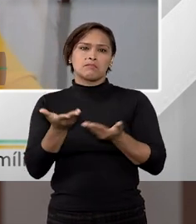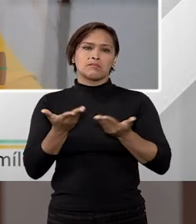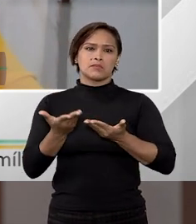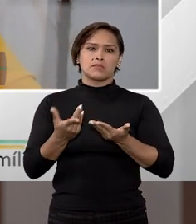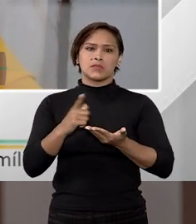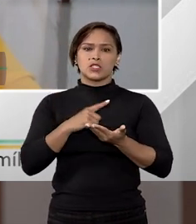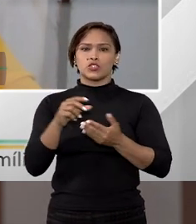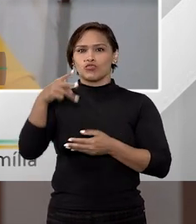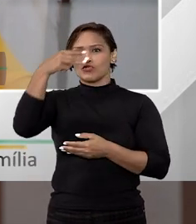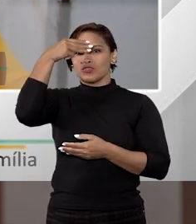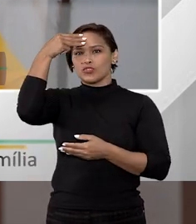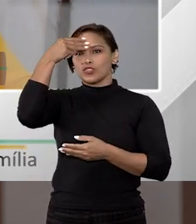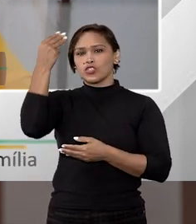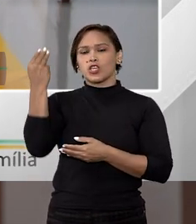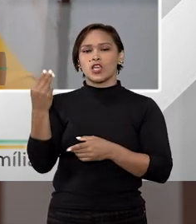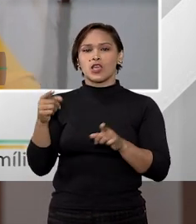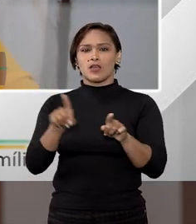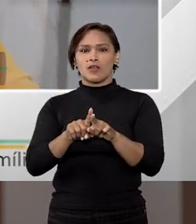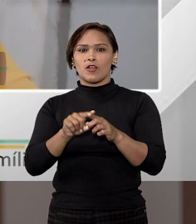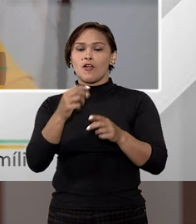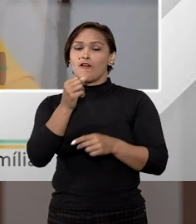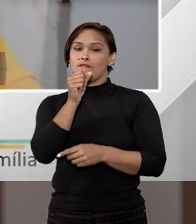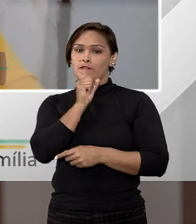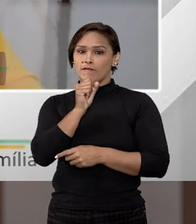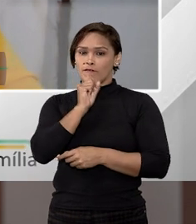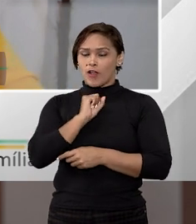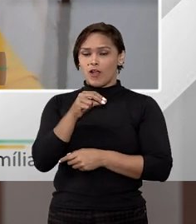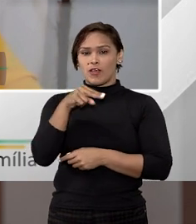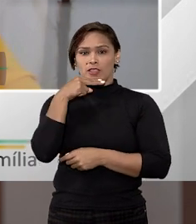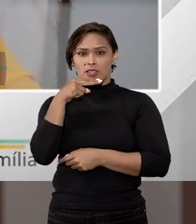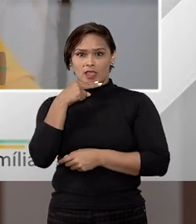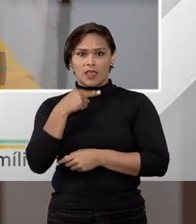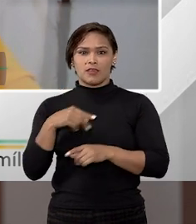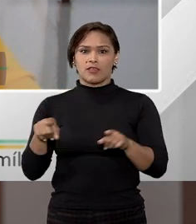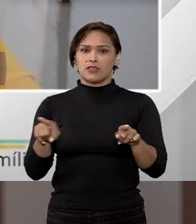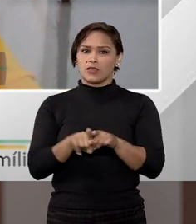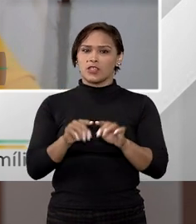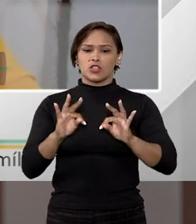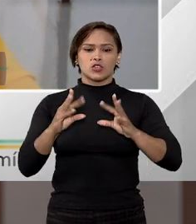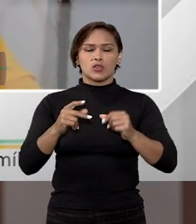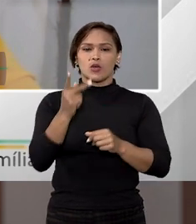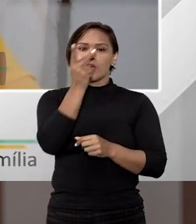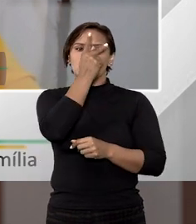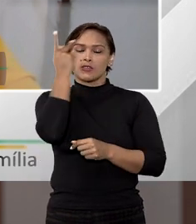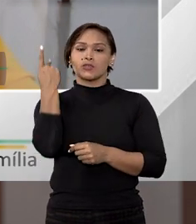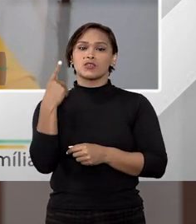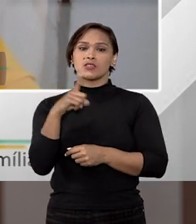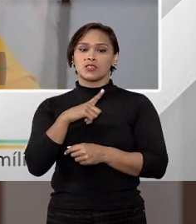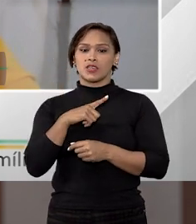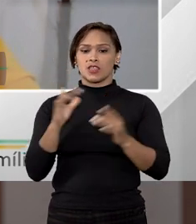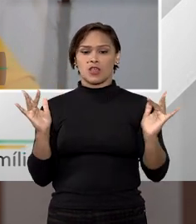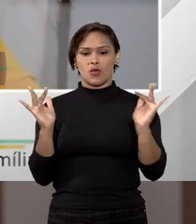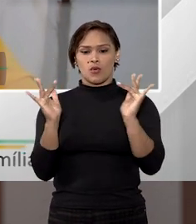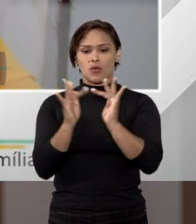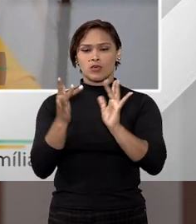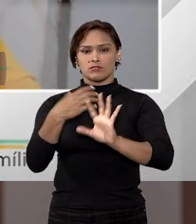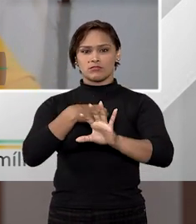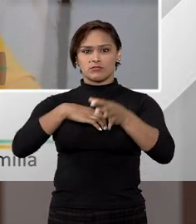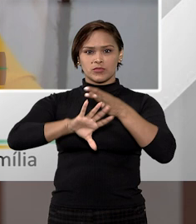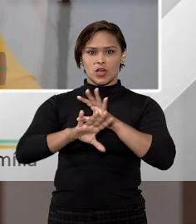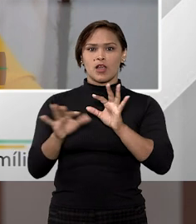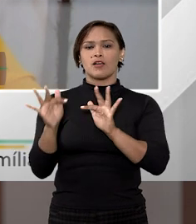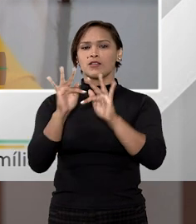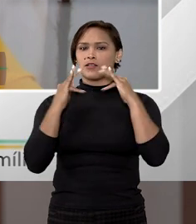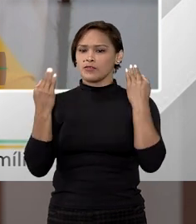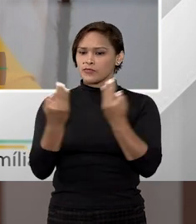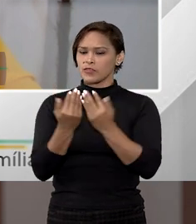aqueles tio e sobrinho, vó e neto, ou seja, todas aquelas pessoas que tenham, de fato, a intenção